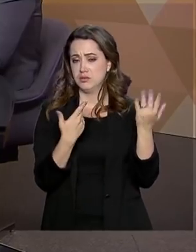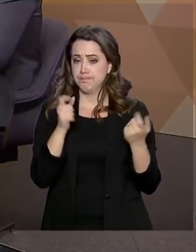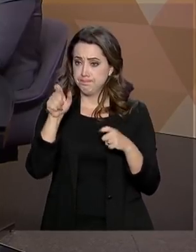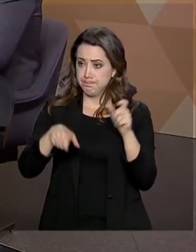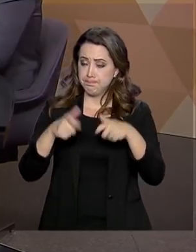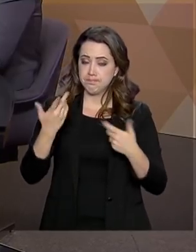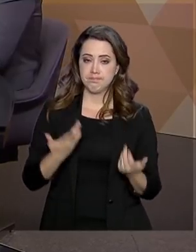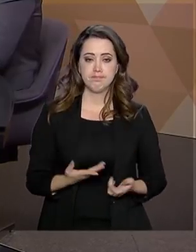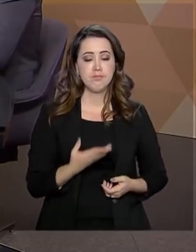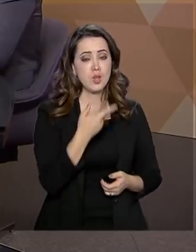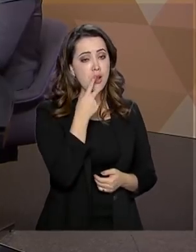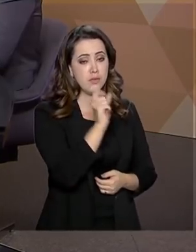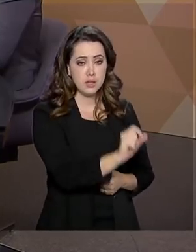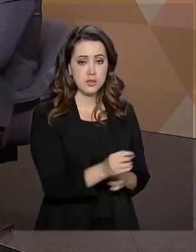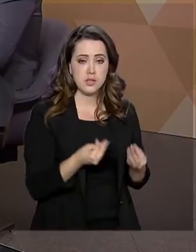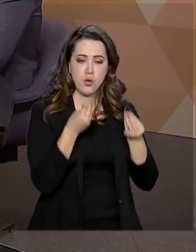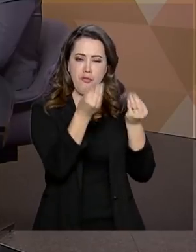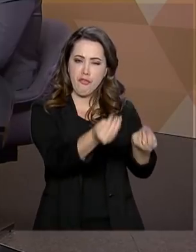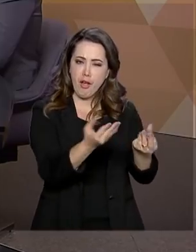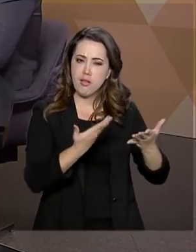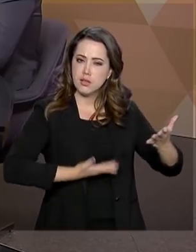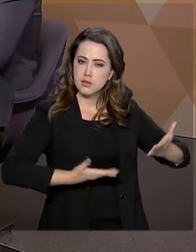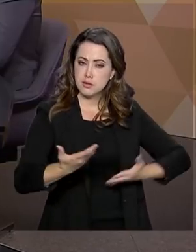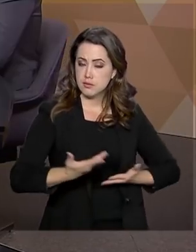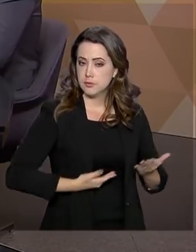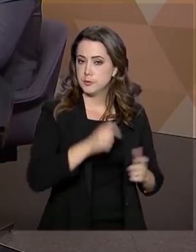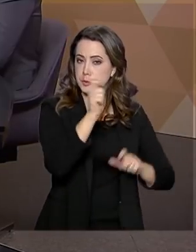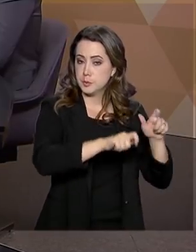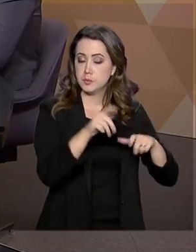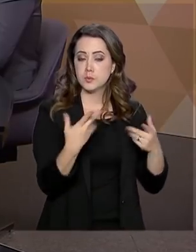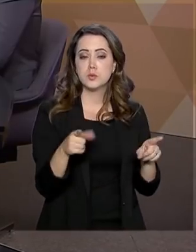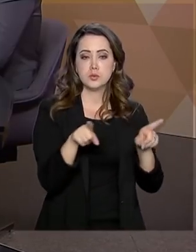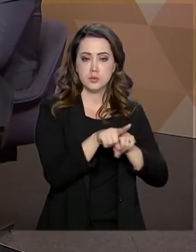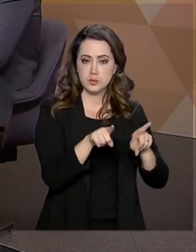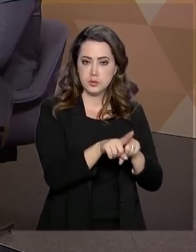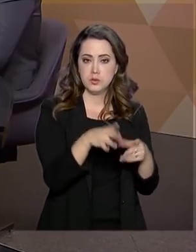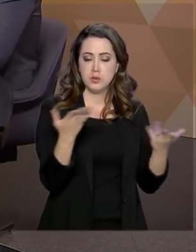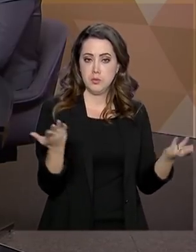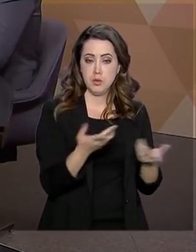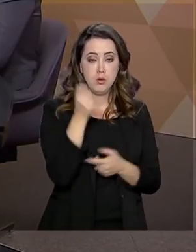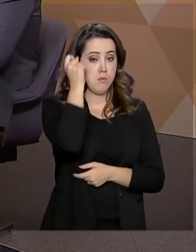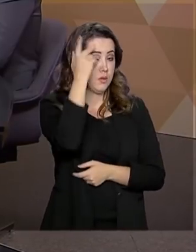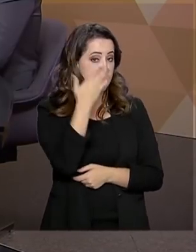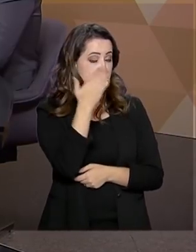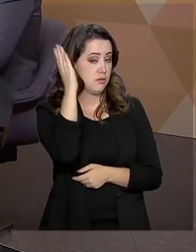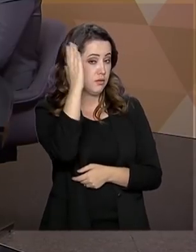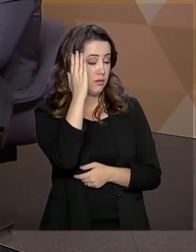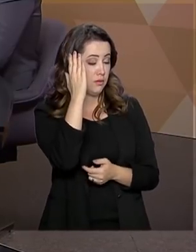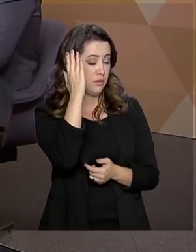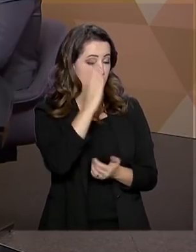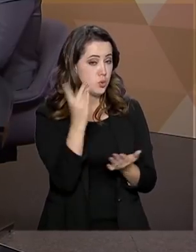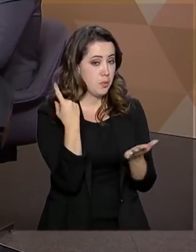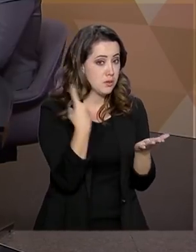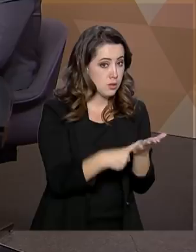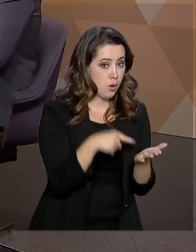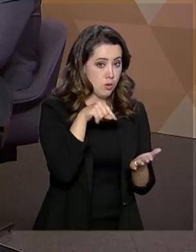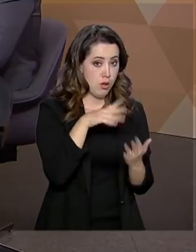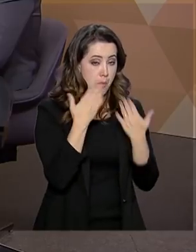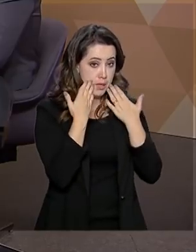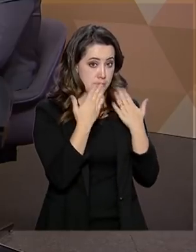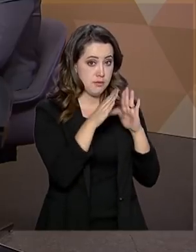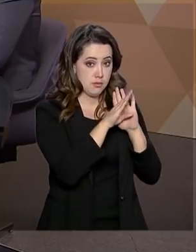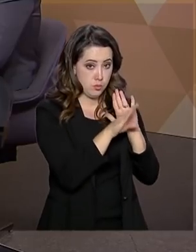essa entrega de serviços para o cidadão, e também vindo um pouco para uma das ideias do Brasil em pauta, é justamente trazer